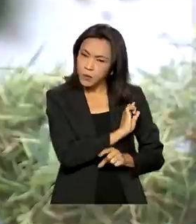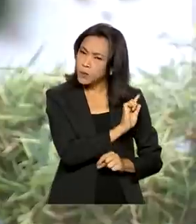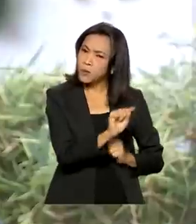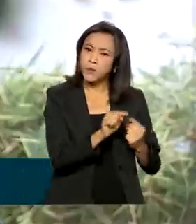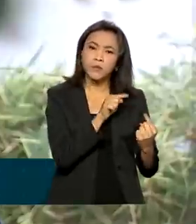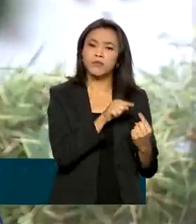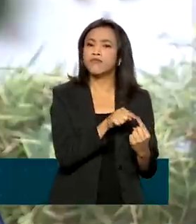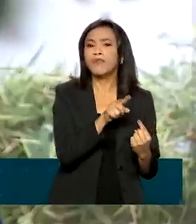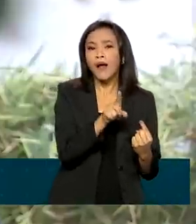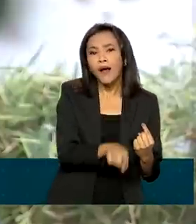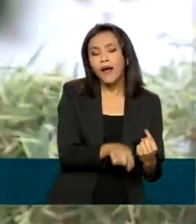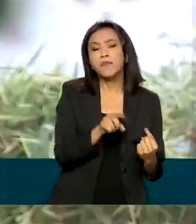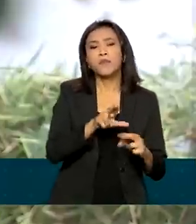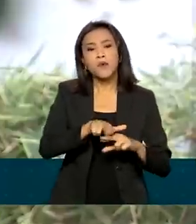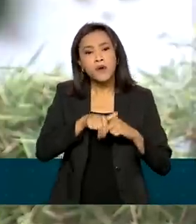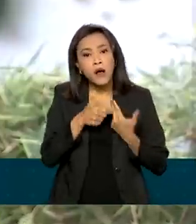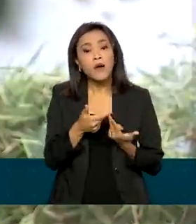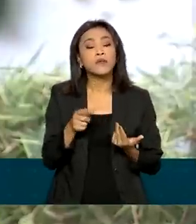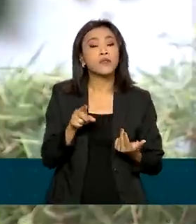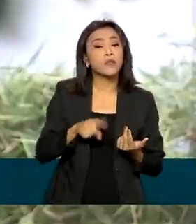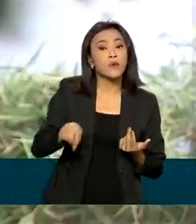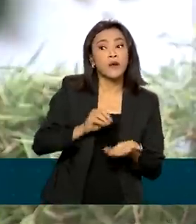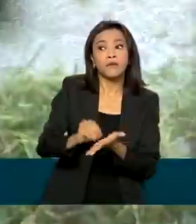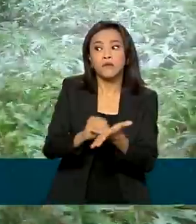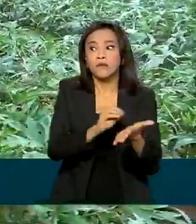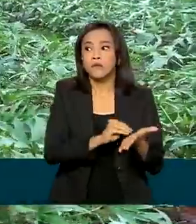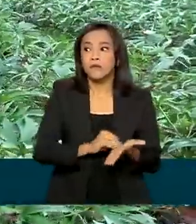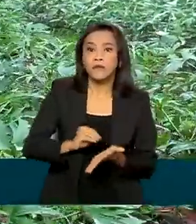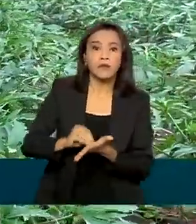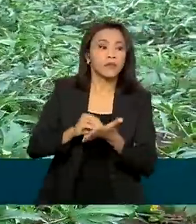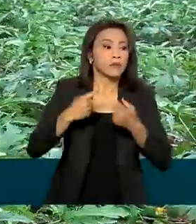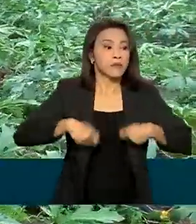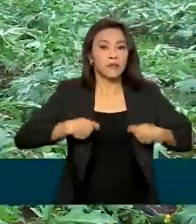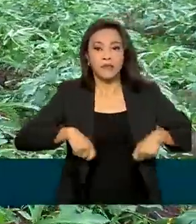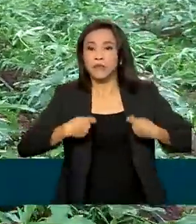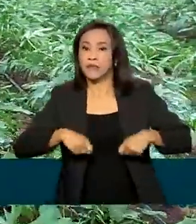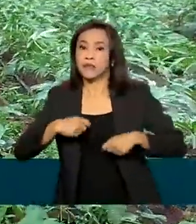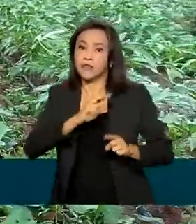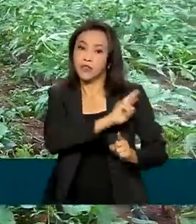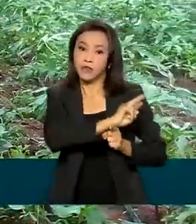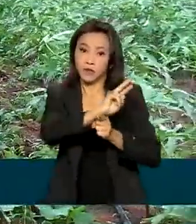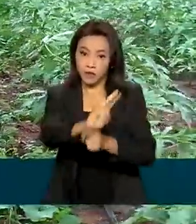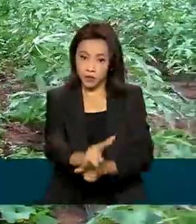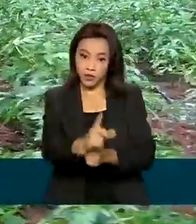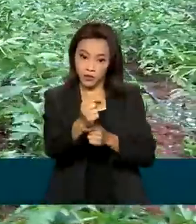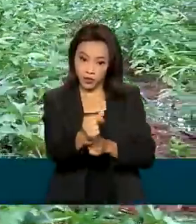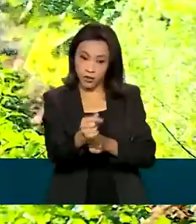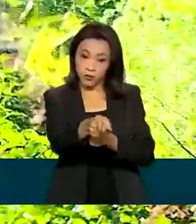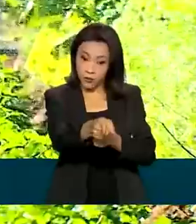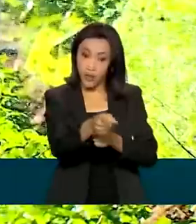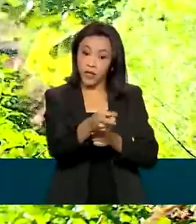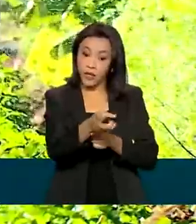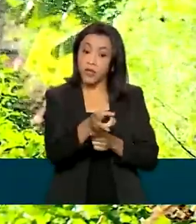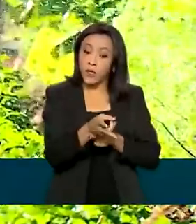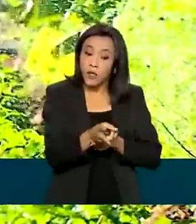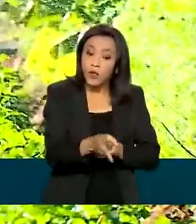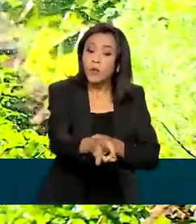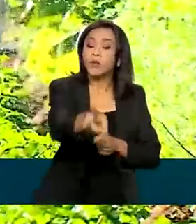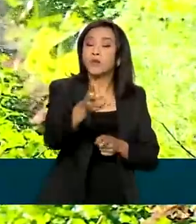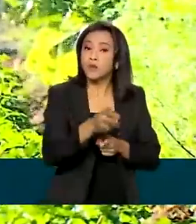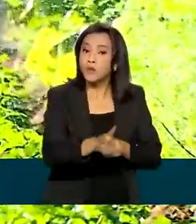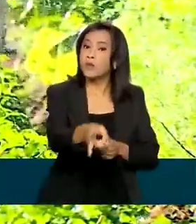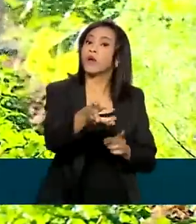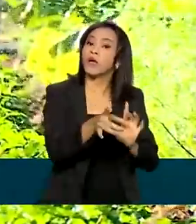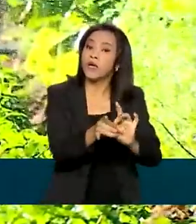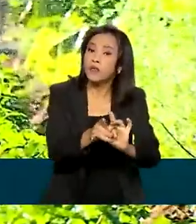pela forte demanda por financiamentos. O governo federal atua para não interromper a concessão de créditos no